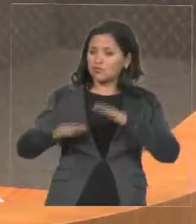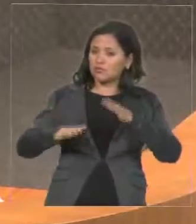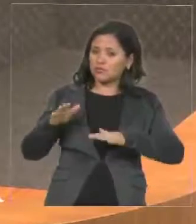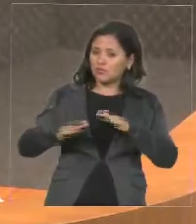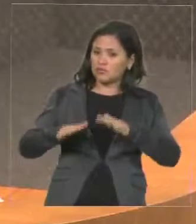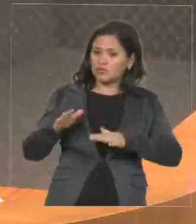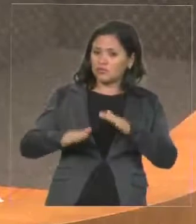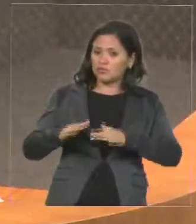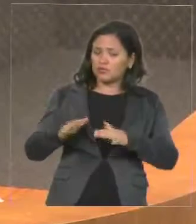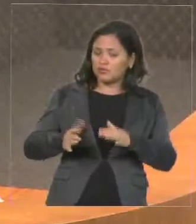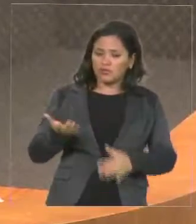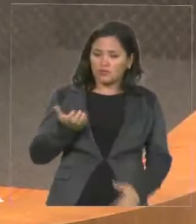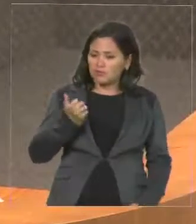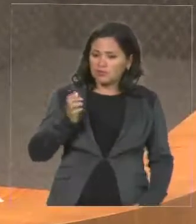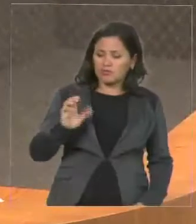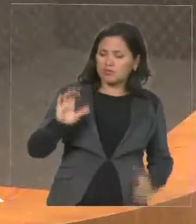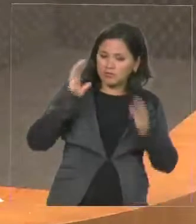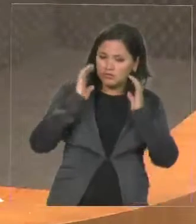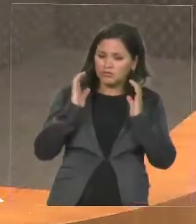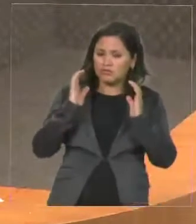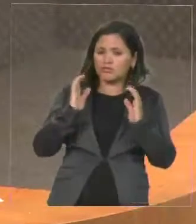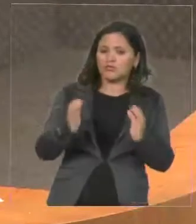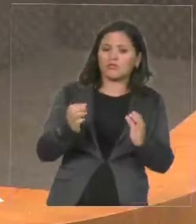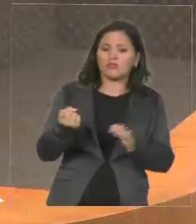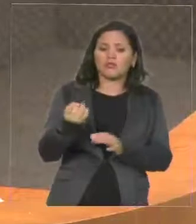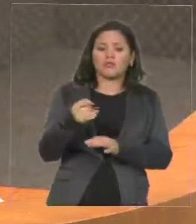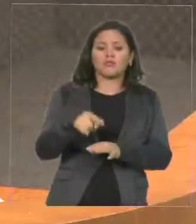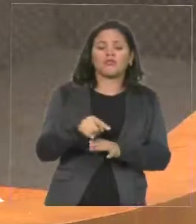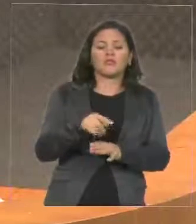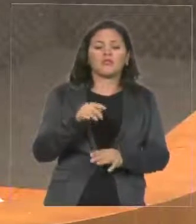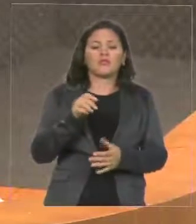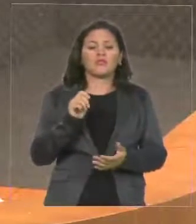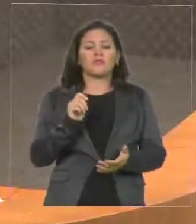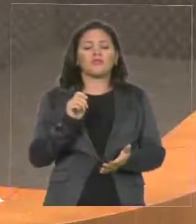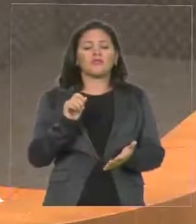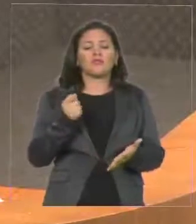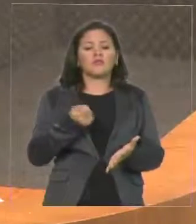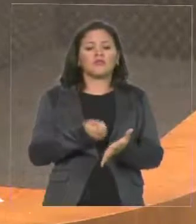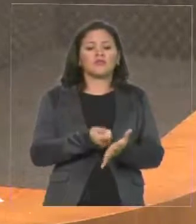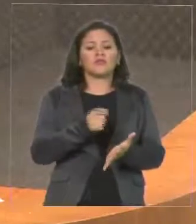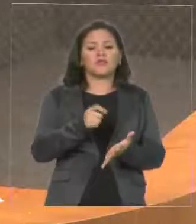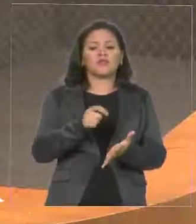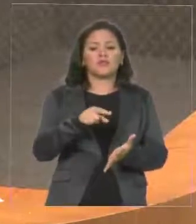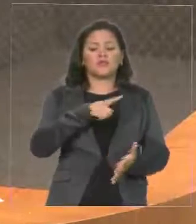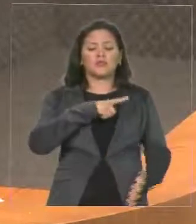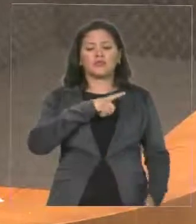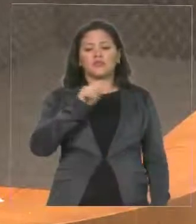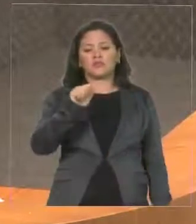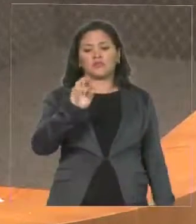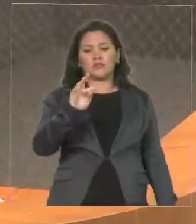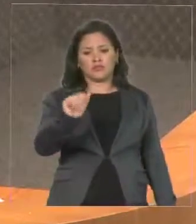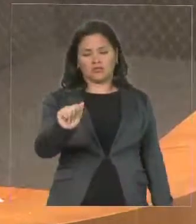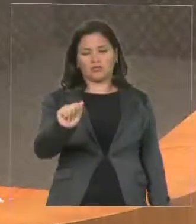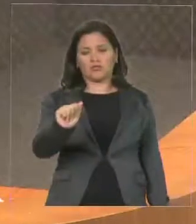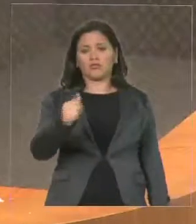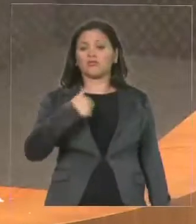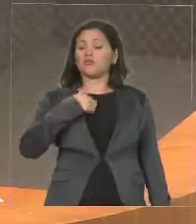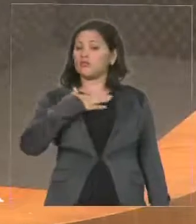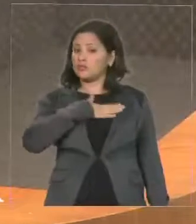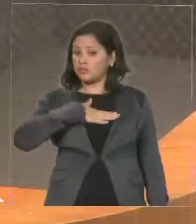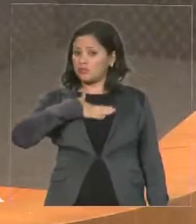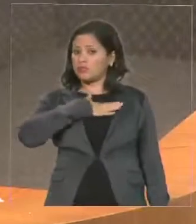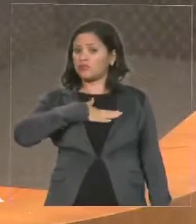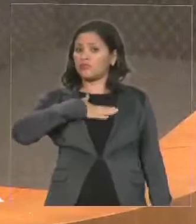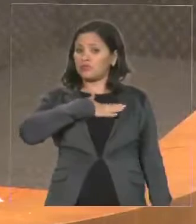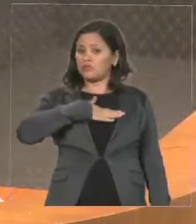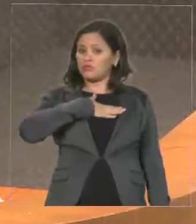acho, eu vou lhe falar, eu fiquei feliz por V. Exª ter entrado, feito a denúncia ao Ministério Público, que a gente vai